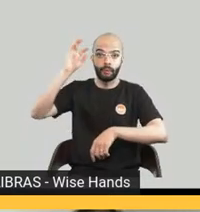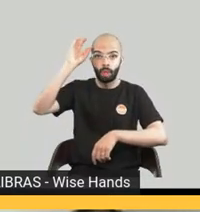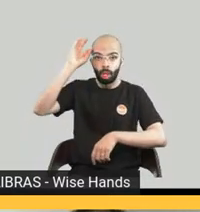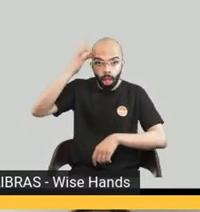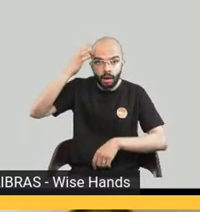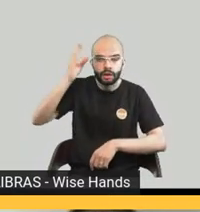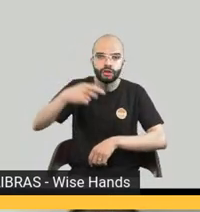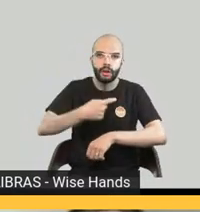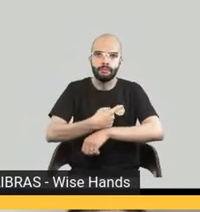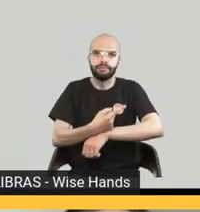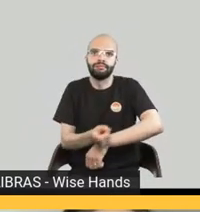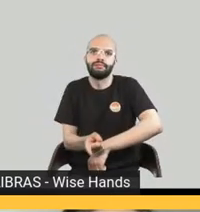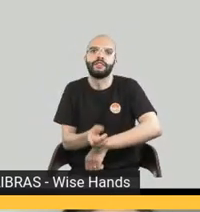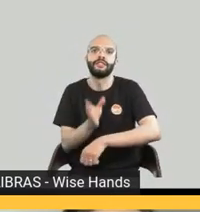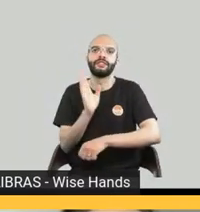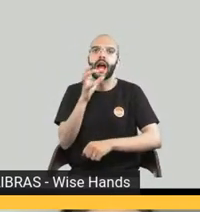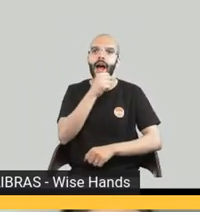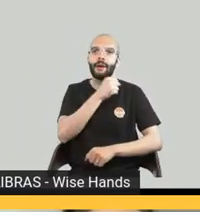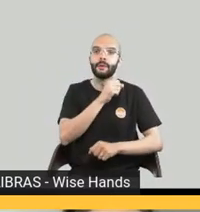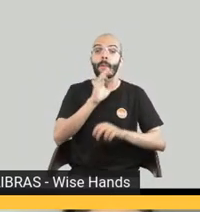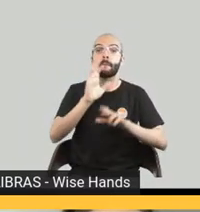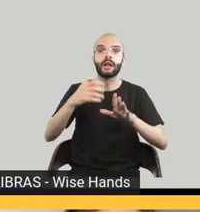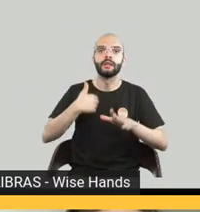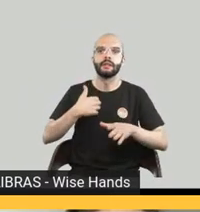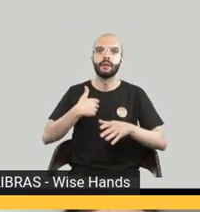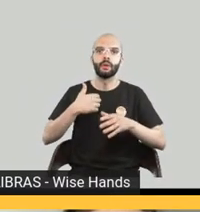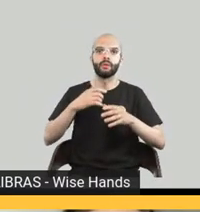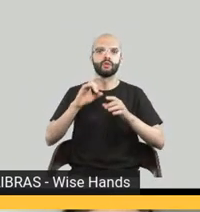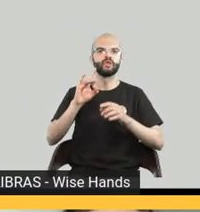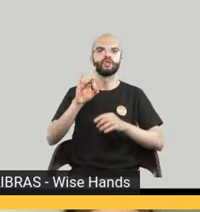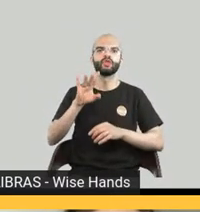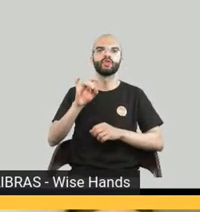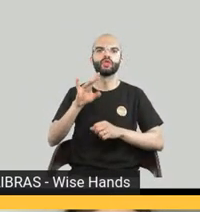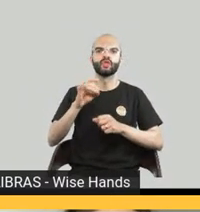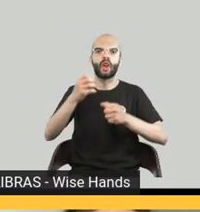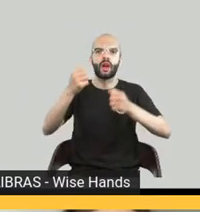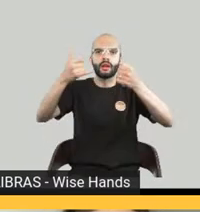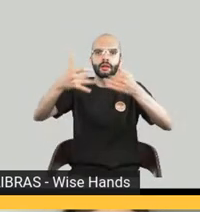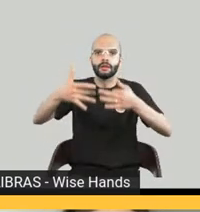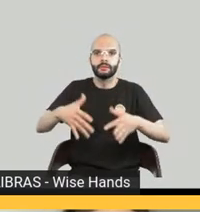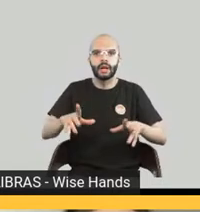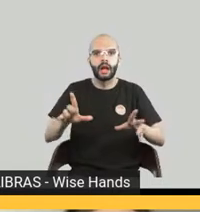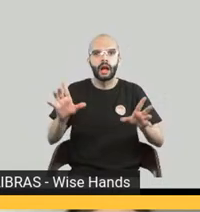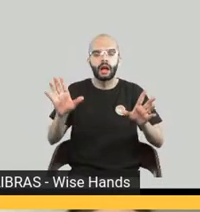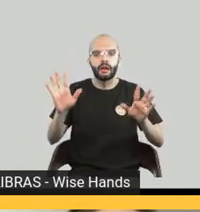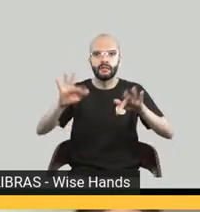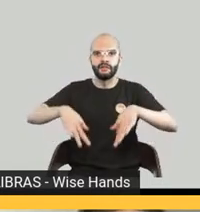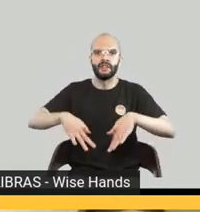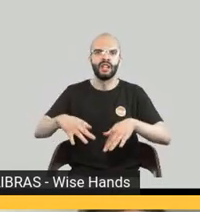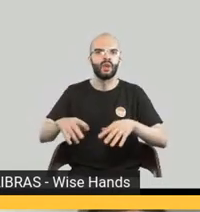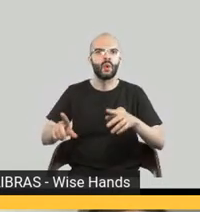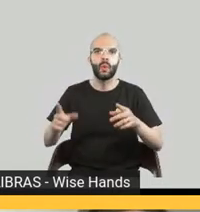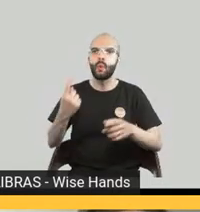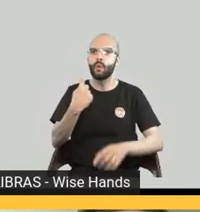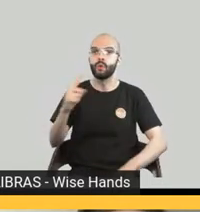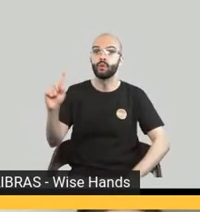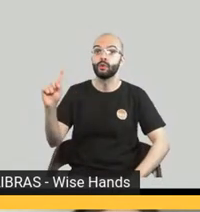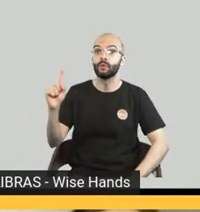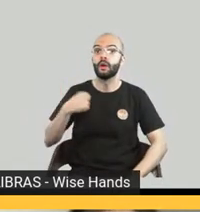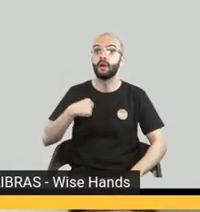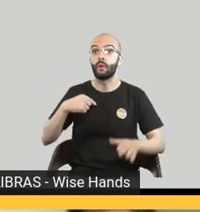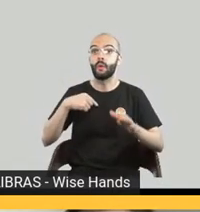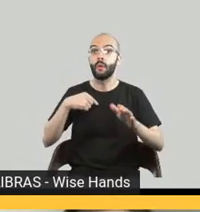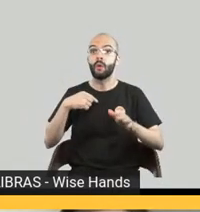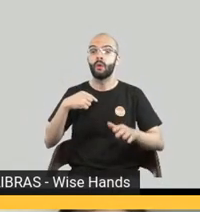vou pegar aqui o gancho só para fazer também um adendo final né porque o Wanner acabou perguntando sobre essa